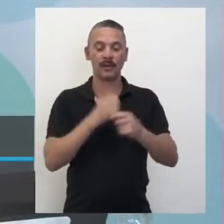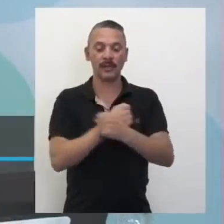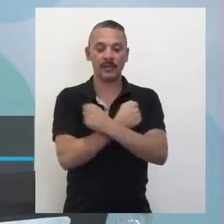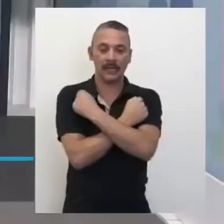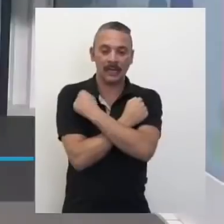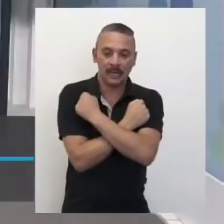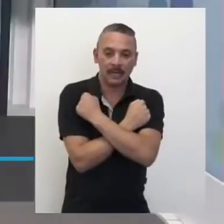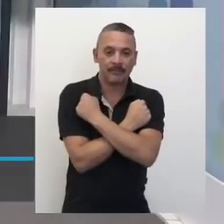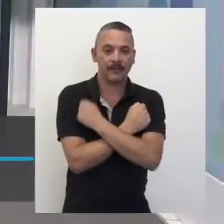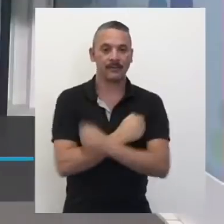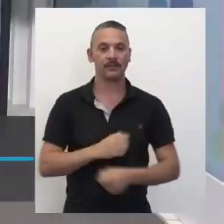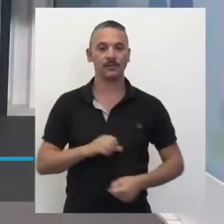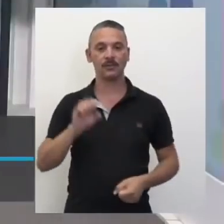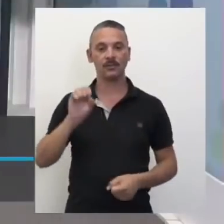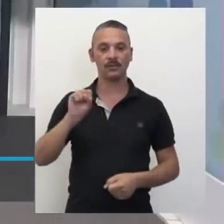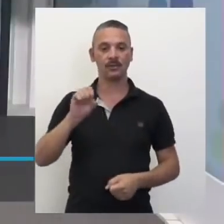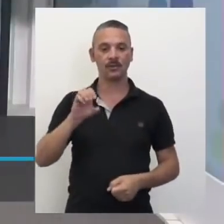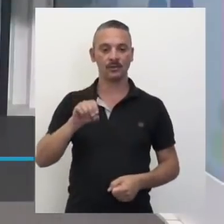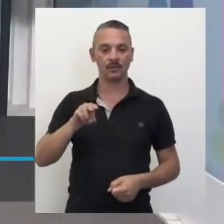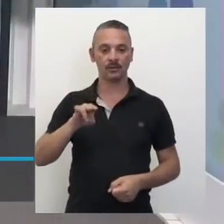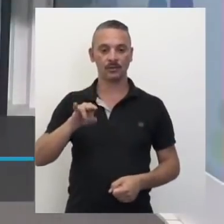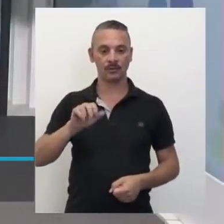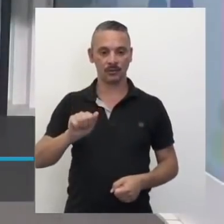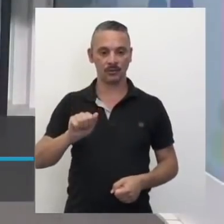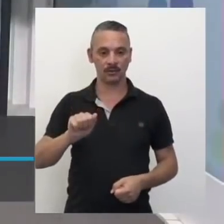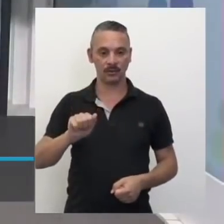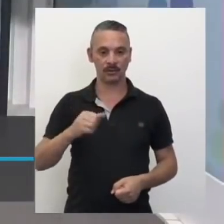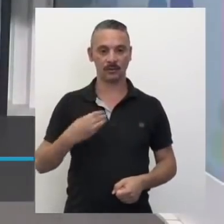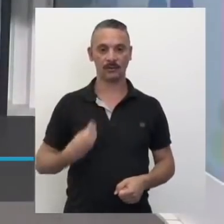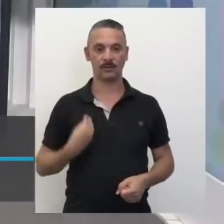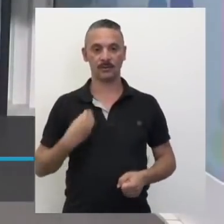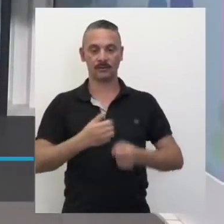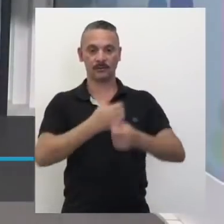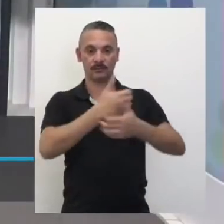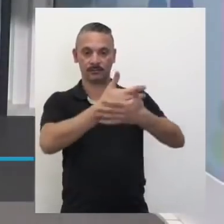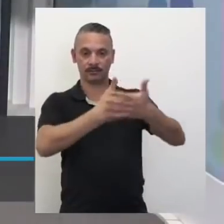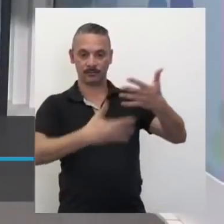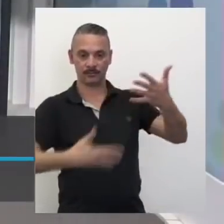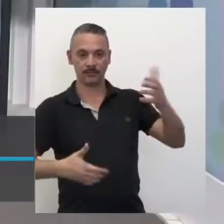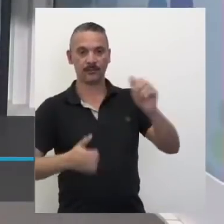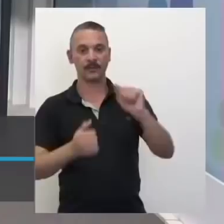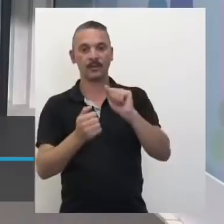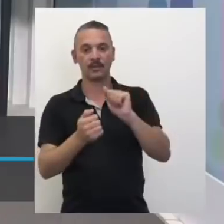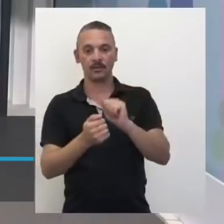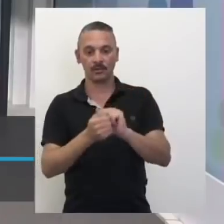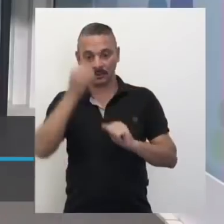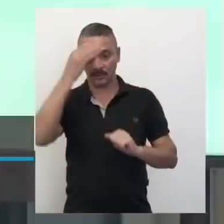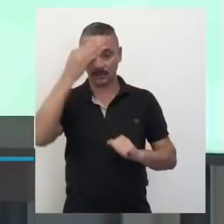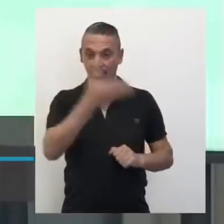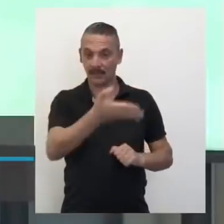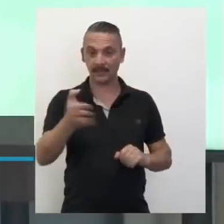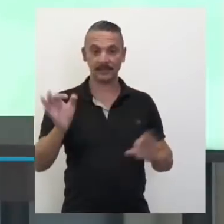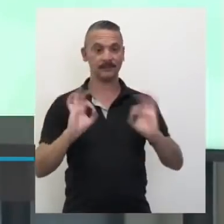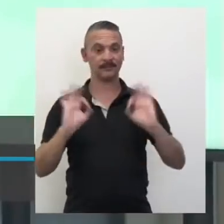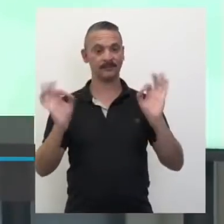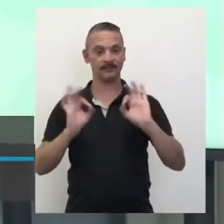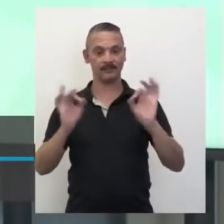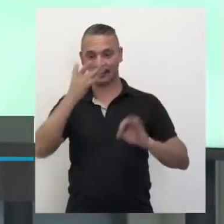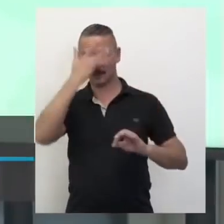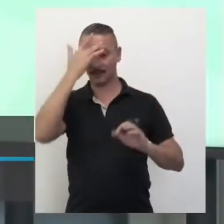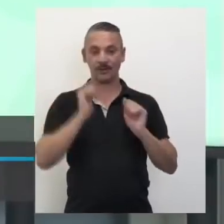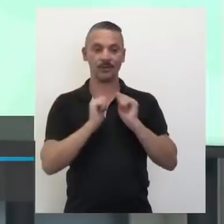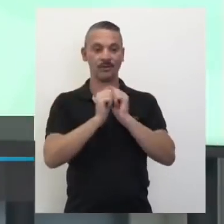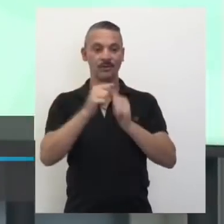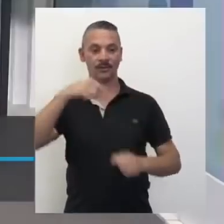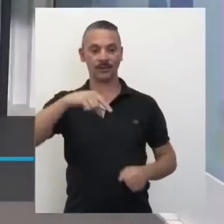Professora Sônia Maria, está participando junto com a gente, né? Sim. Olha, a gente não esquece de você não, que isso. Está todo mundo junto